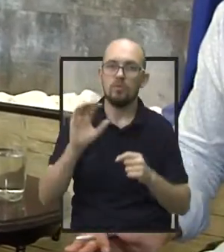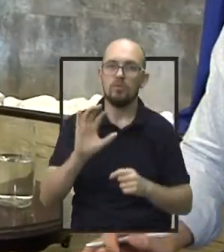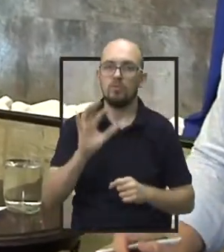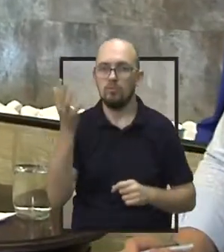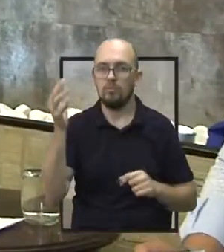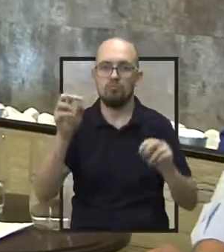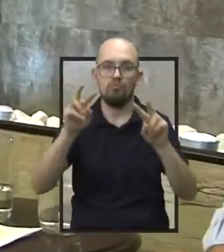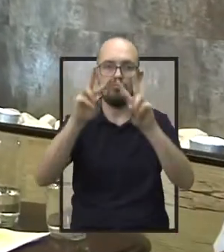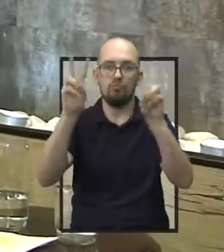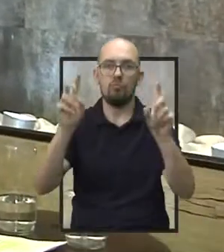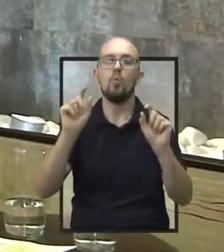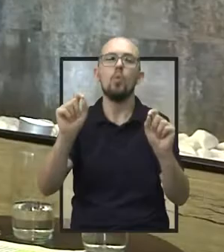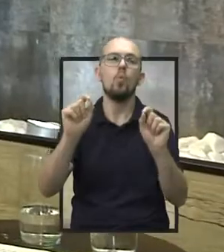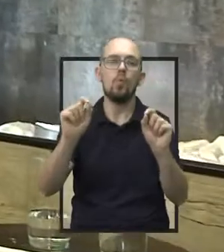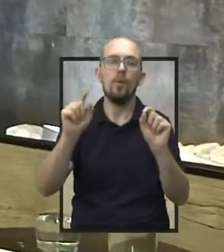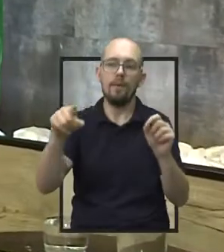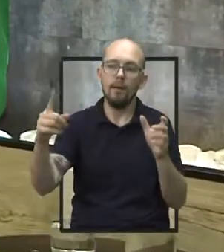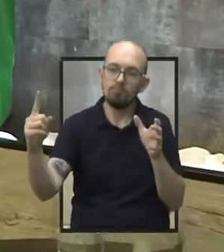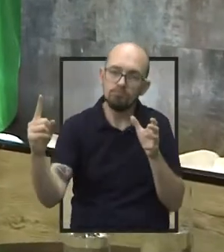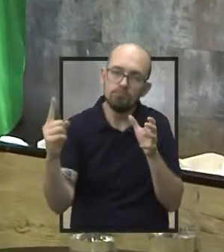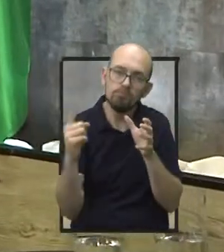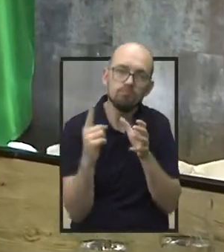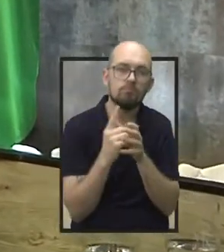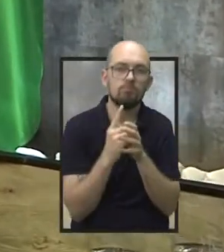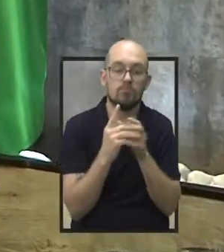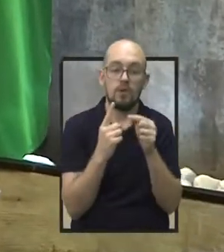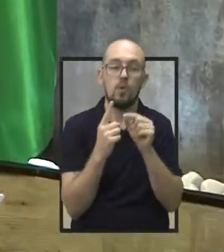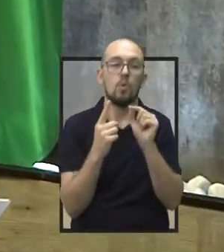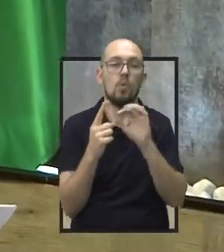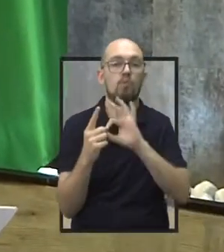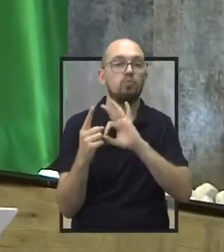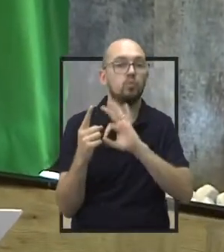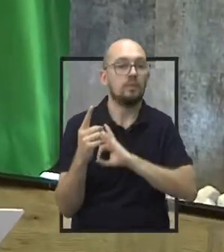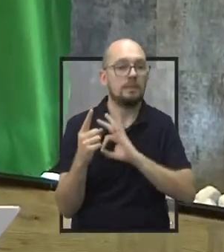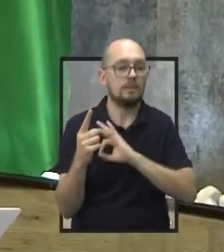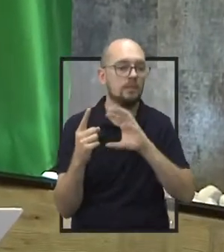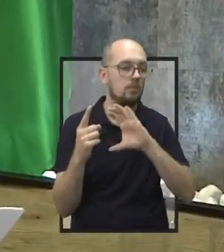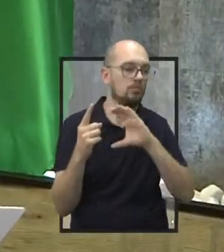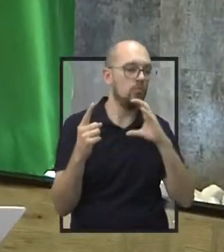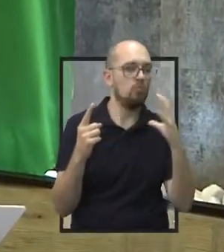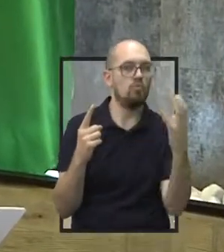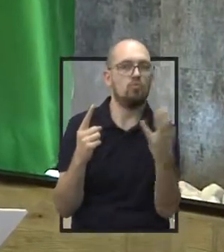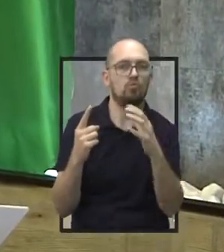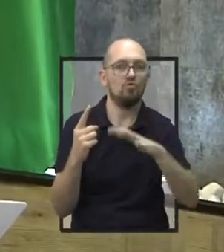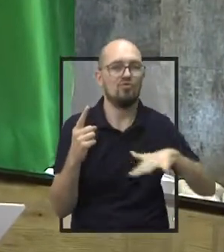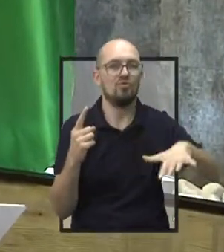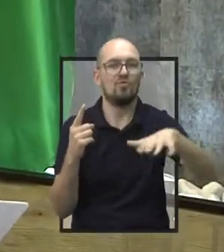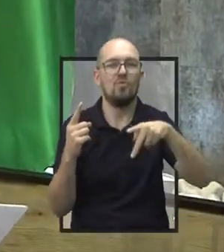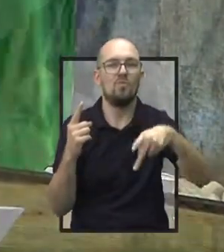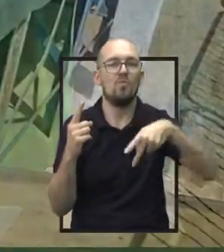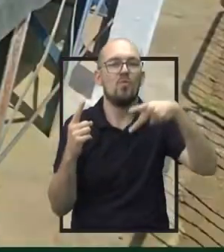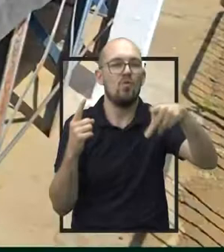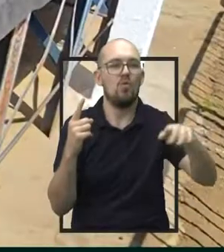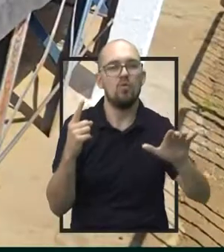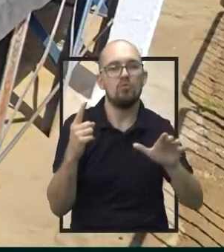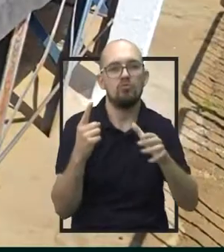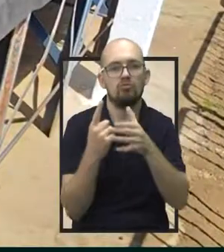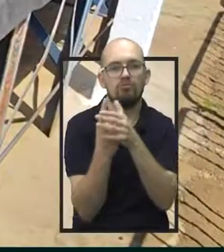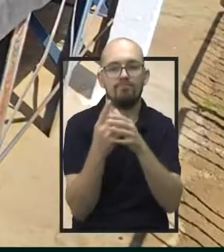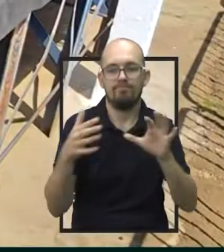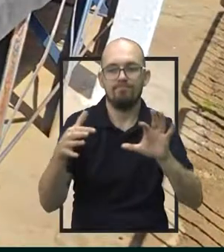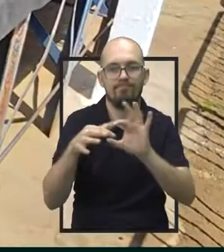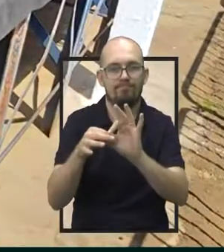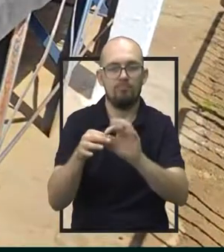vem aproximar um pouco mais a Polícia Civil da nossa comunidade, e vem também expondo